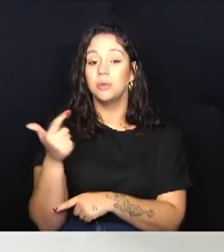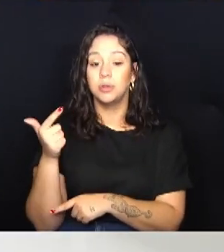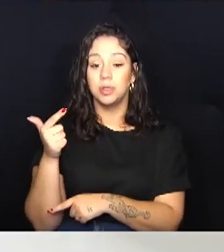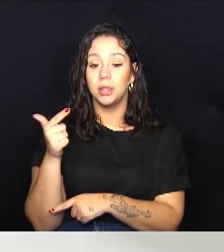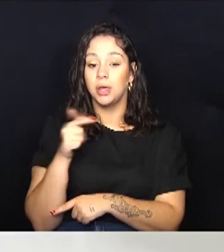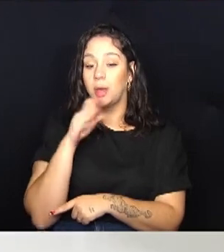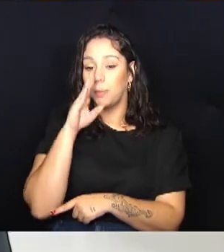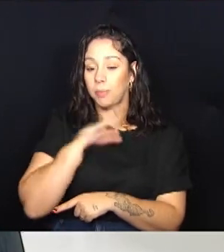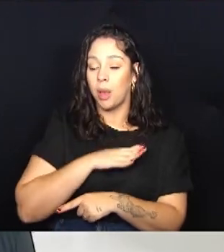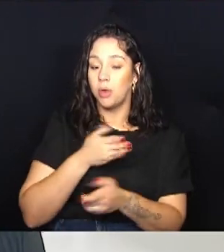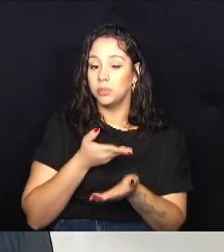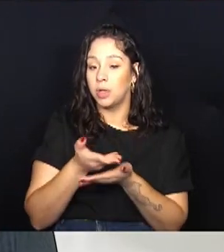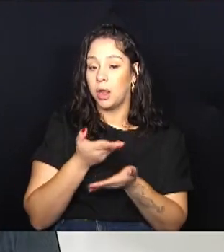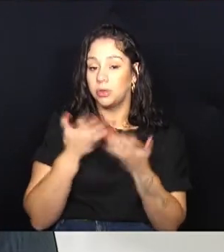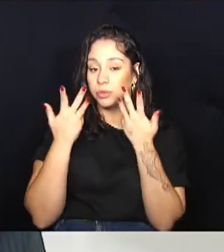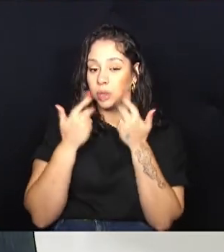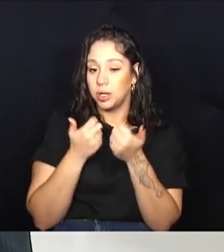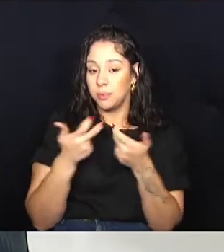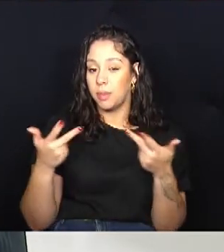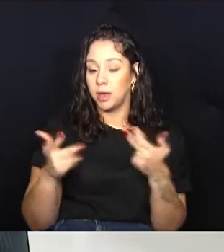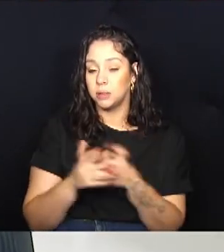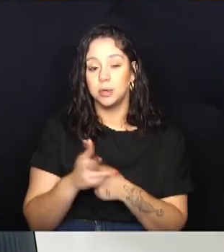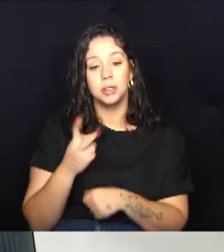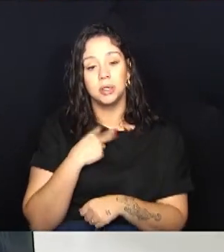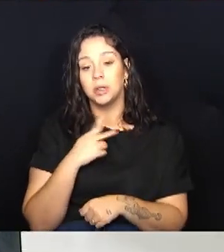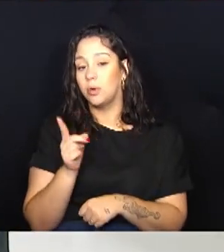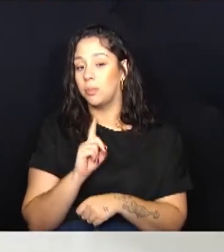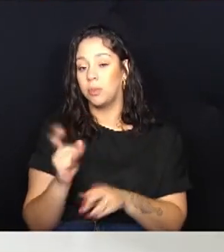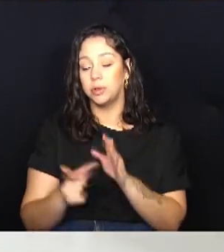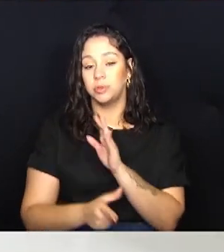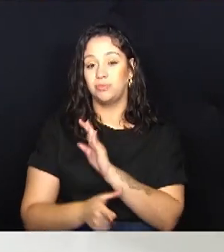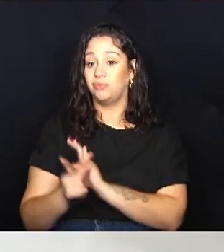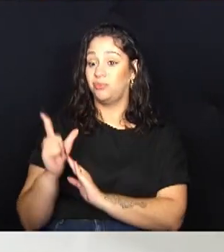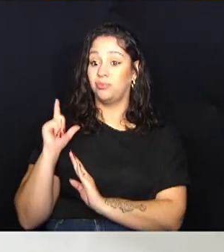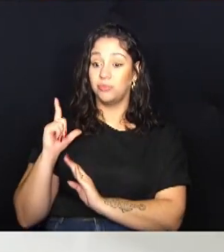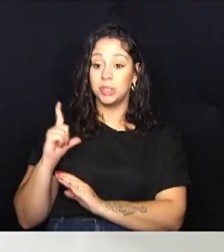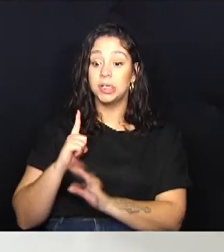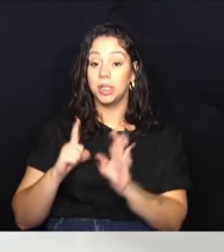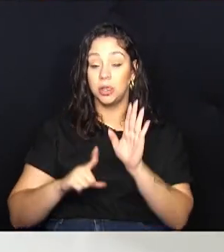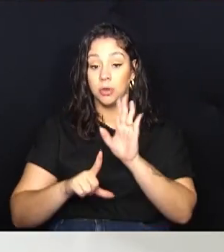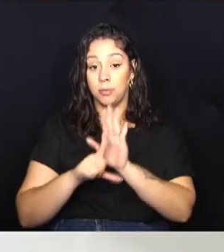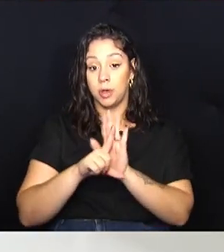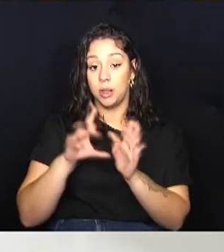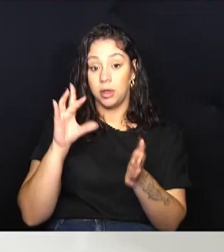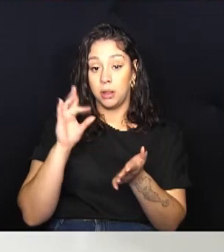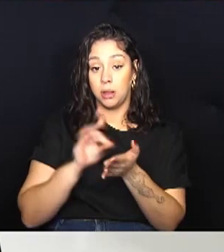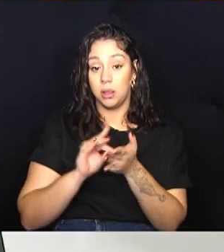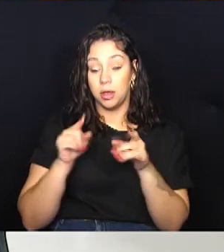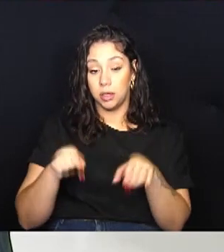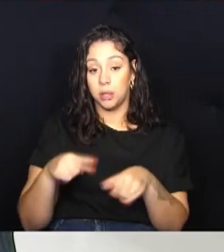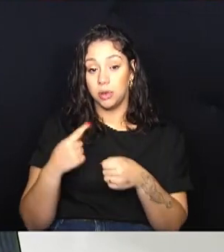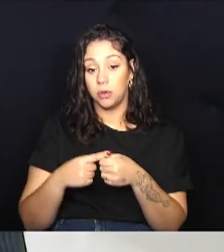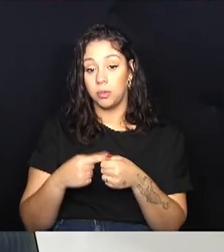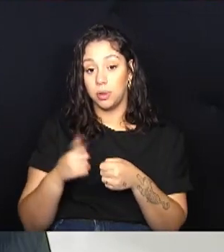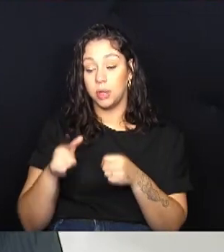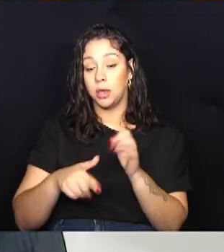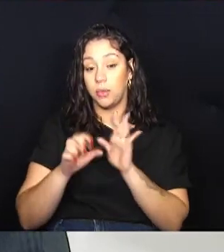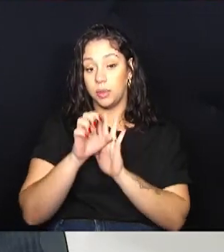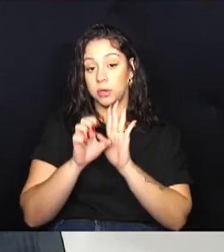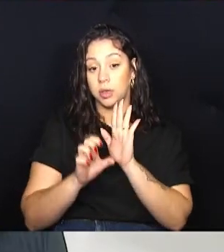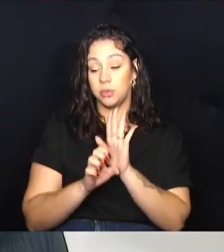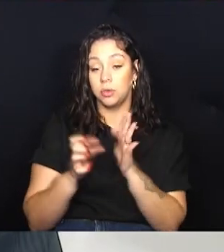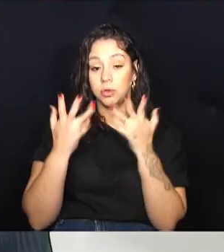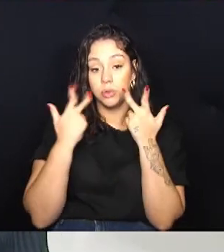maus-tratos aos animais. Não podemos retroceder. Temos uma lei vigente no município, que é o Estatuto dos Animais,